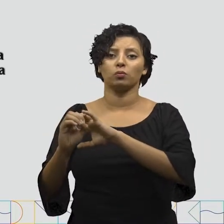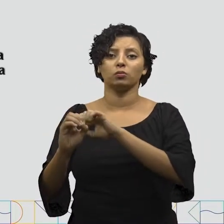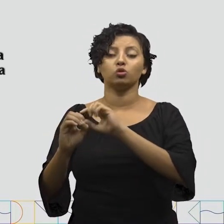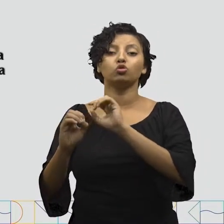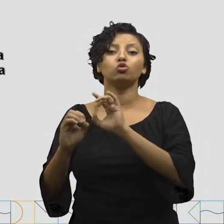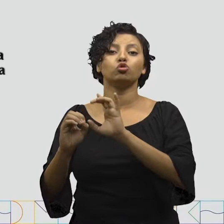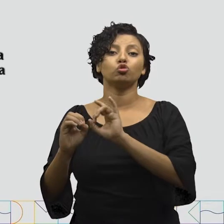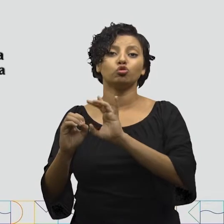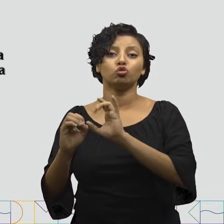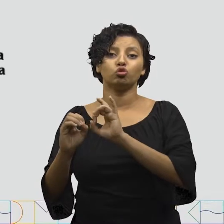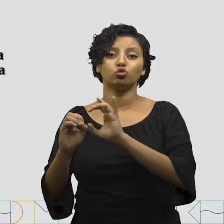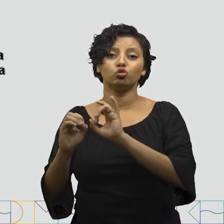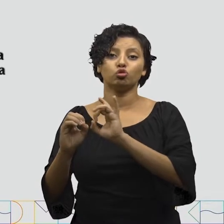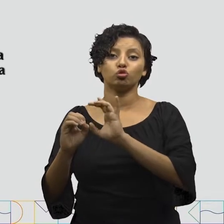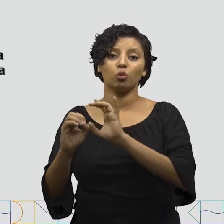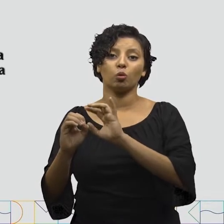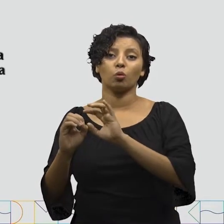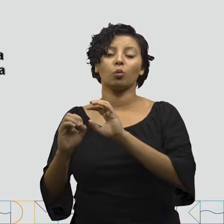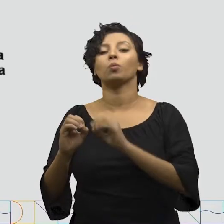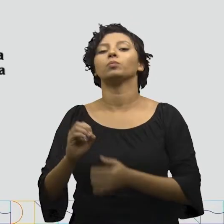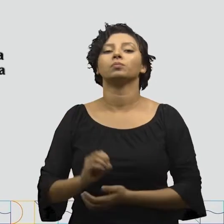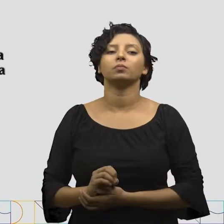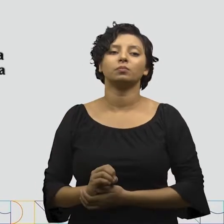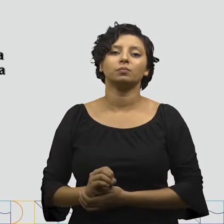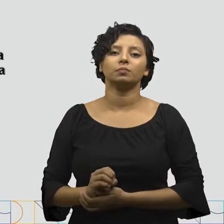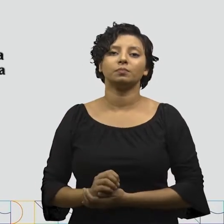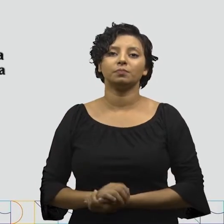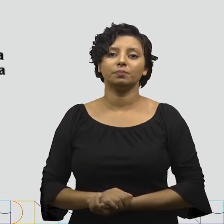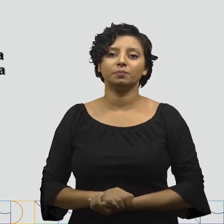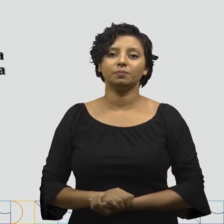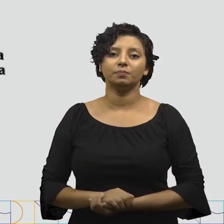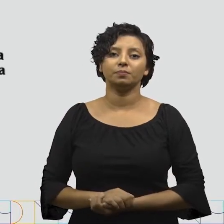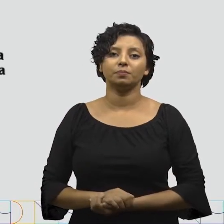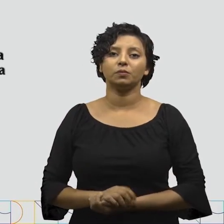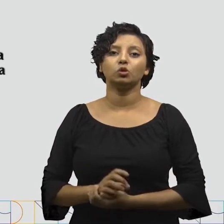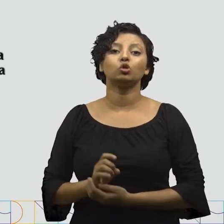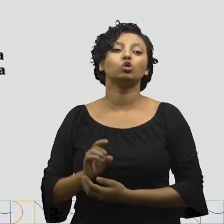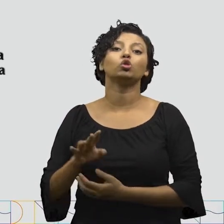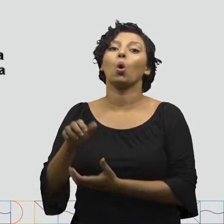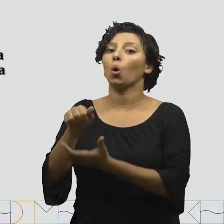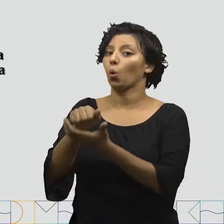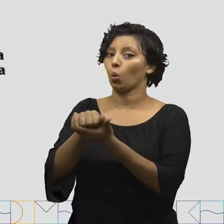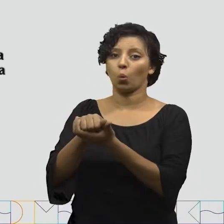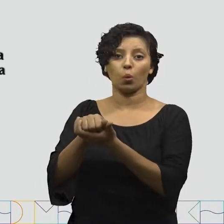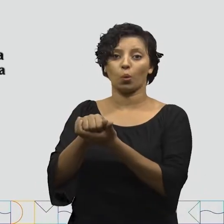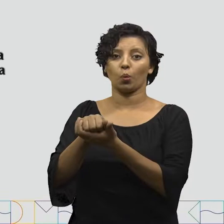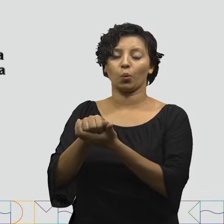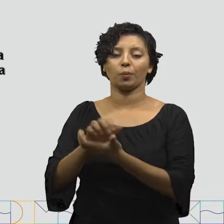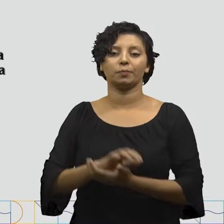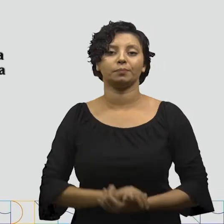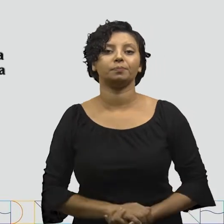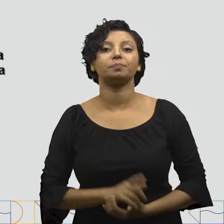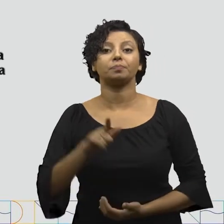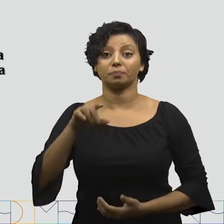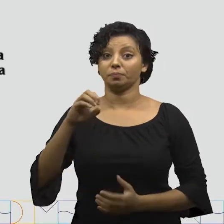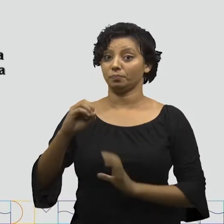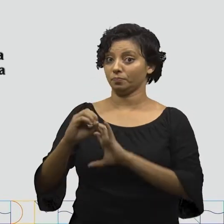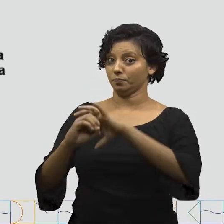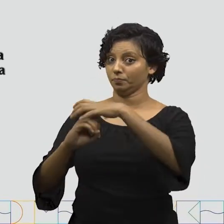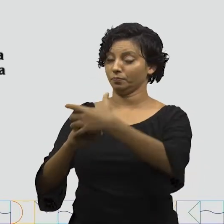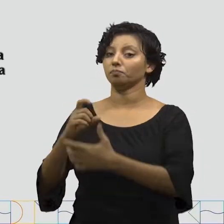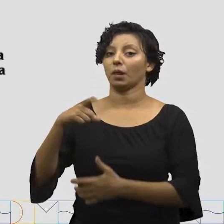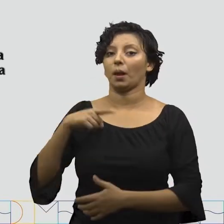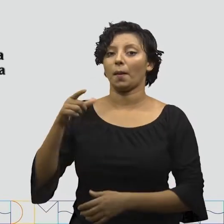apenas a organela ribossoma. Além disso, a célula procarionte pode possuir parede